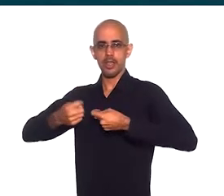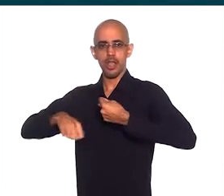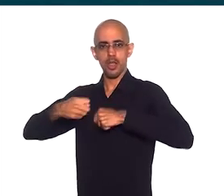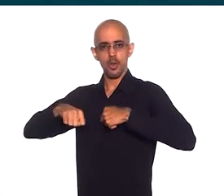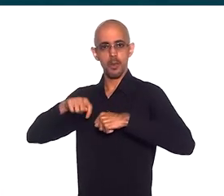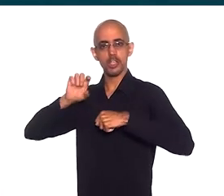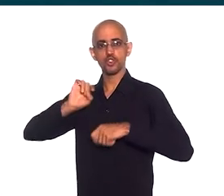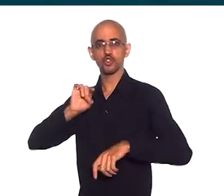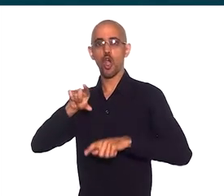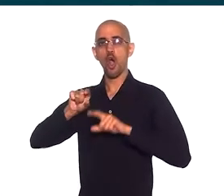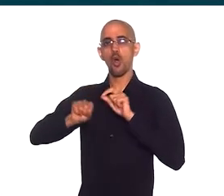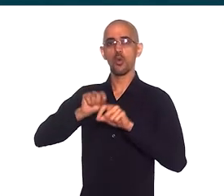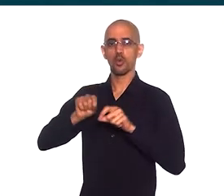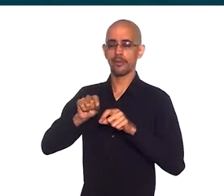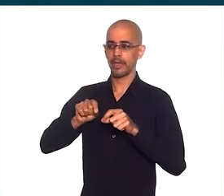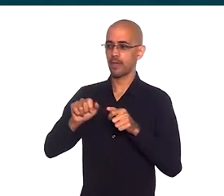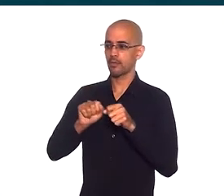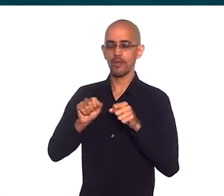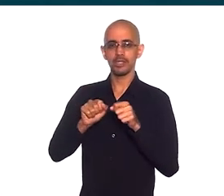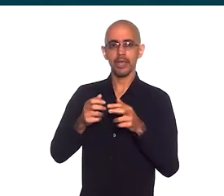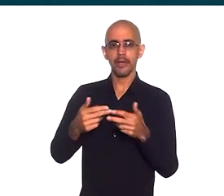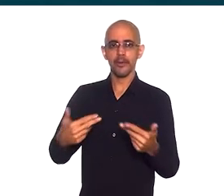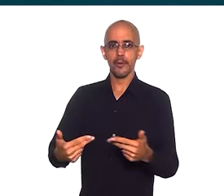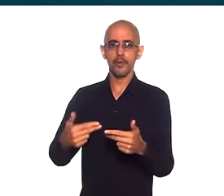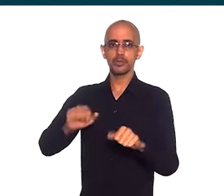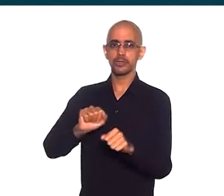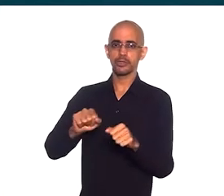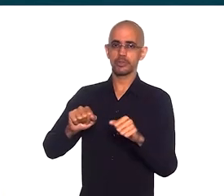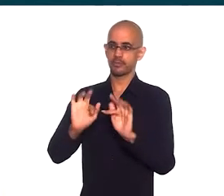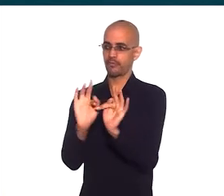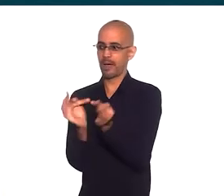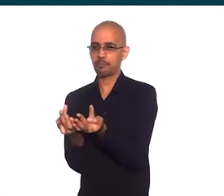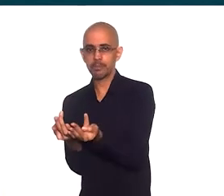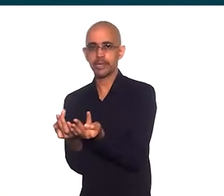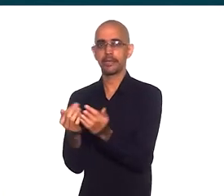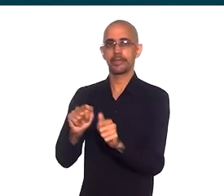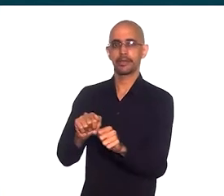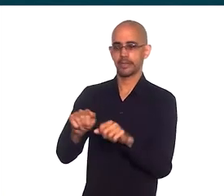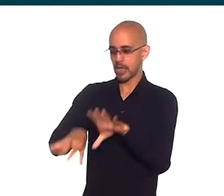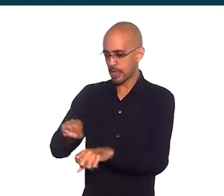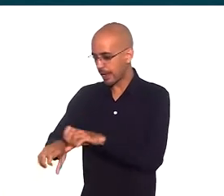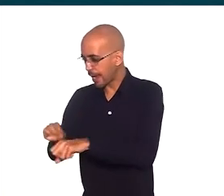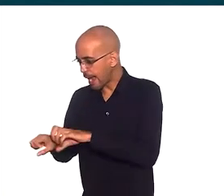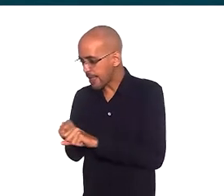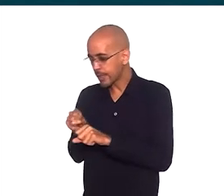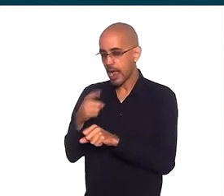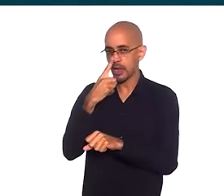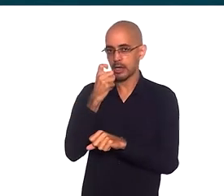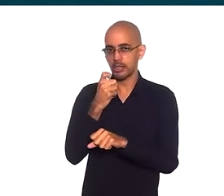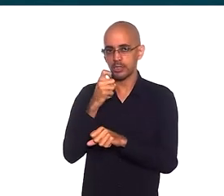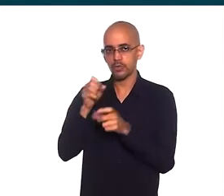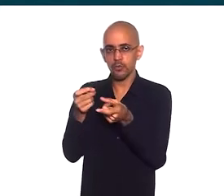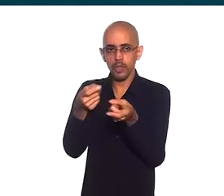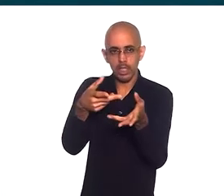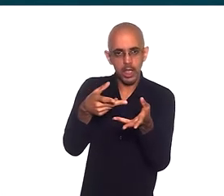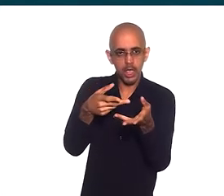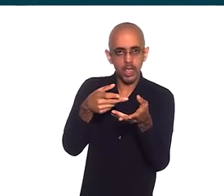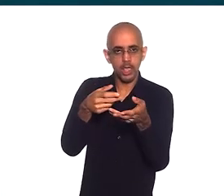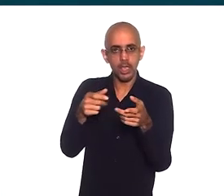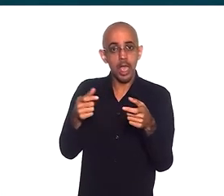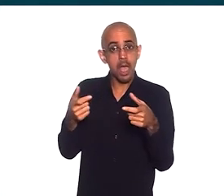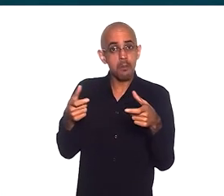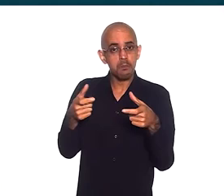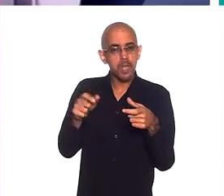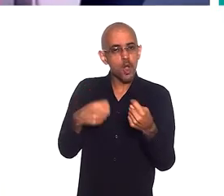é apenas artesanato, agricultura familiar, associação de catadores, acha que é só uma pequena